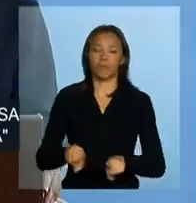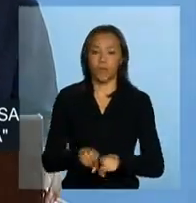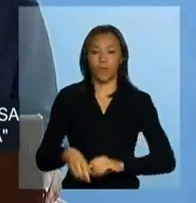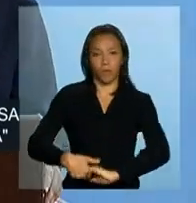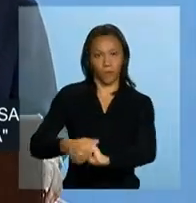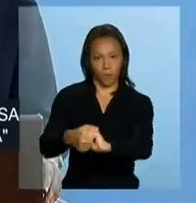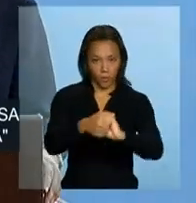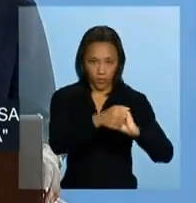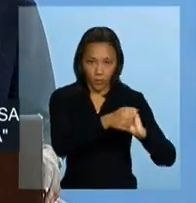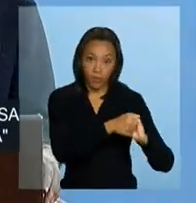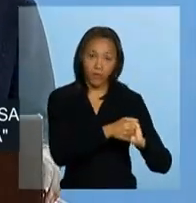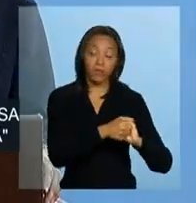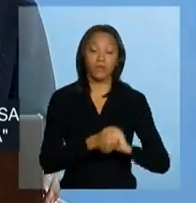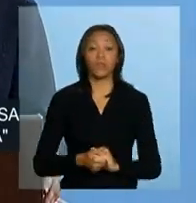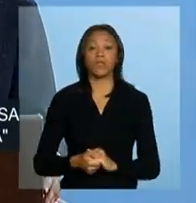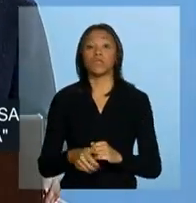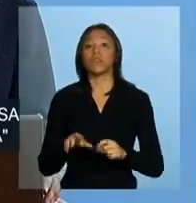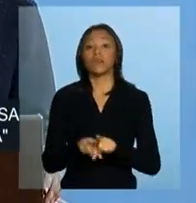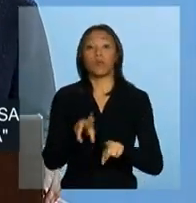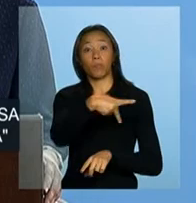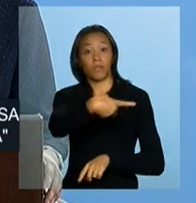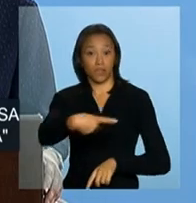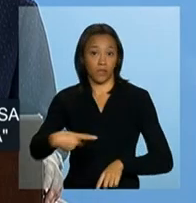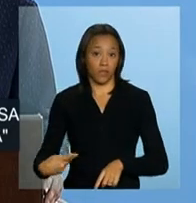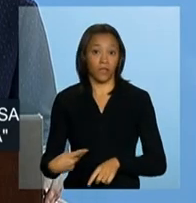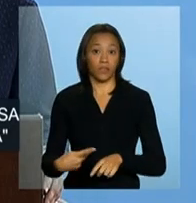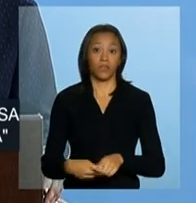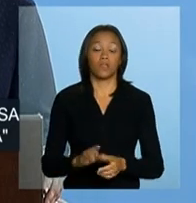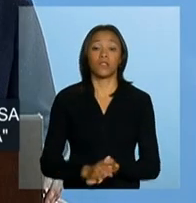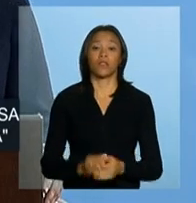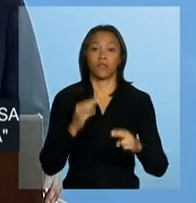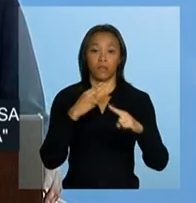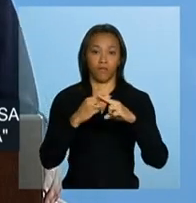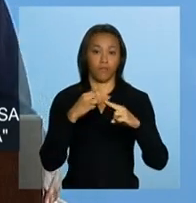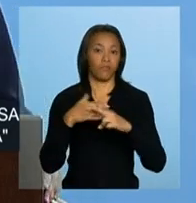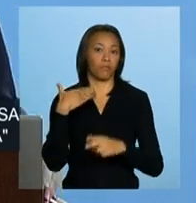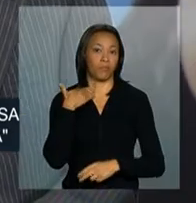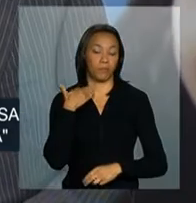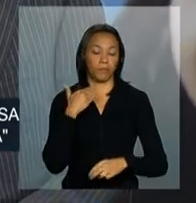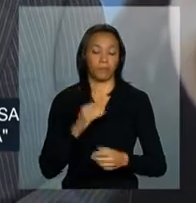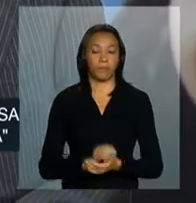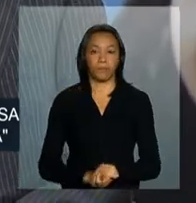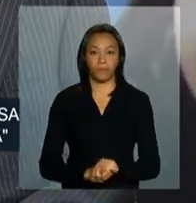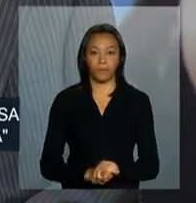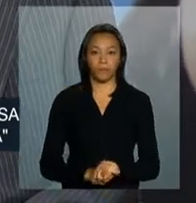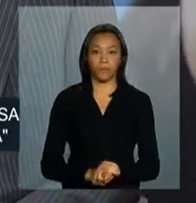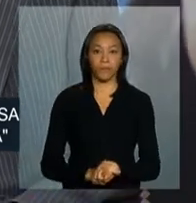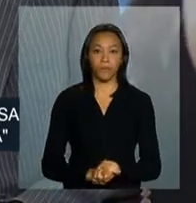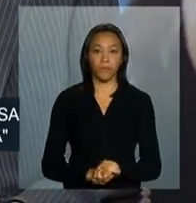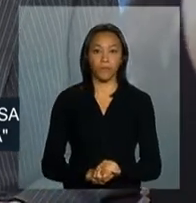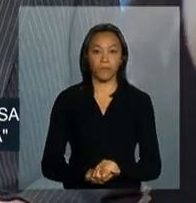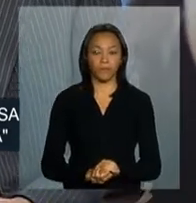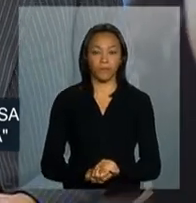o Presidente da Caixa Econômica, nosso Hereda.